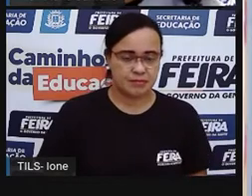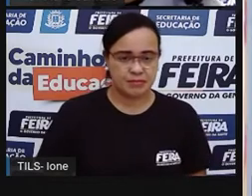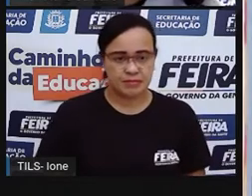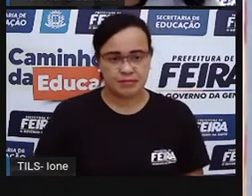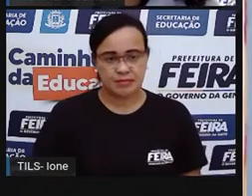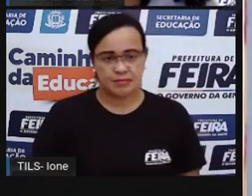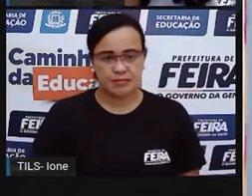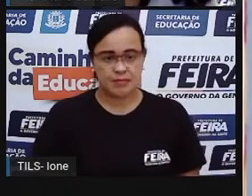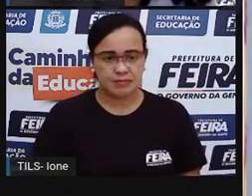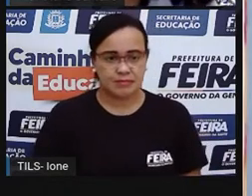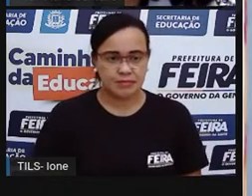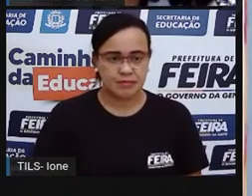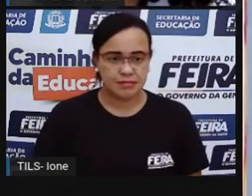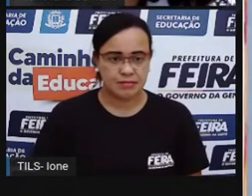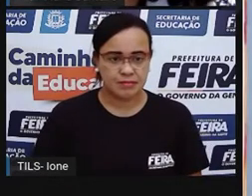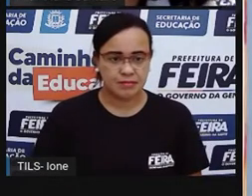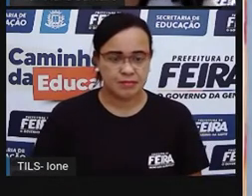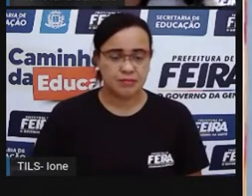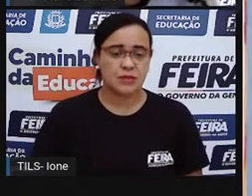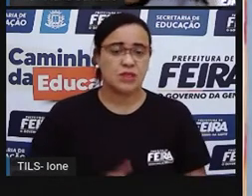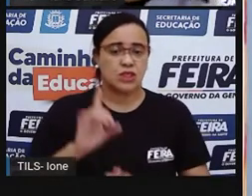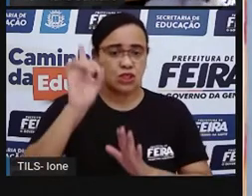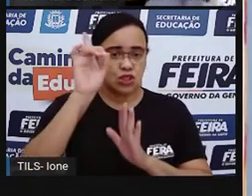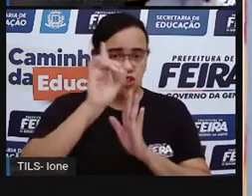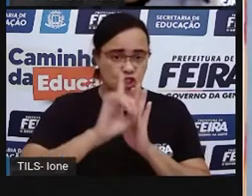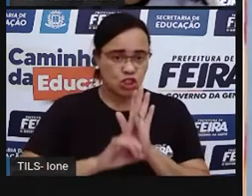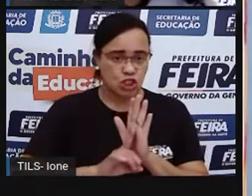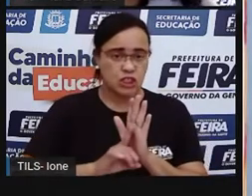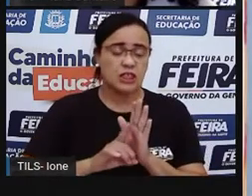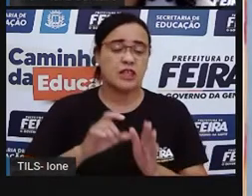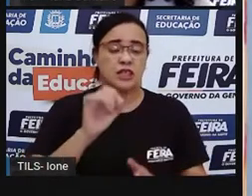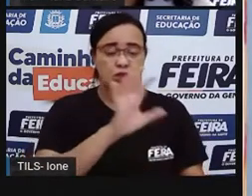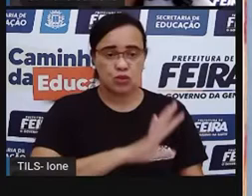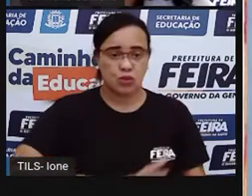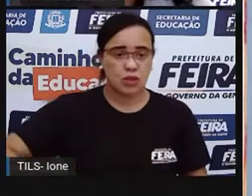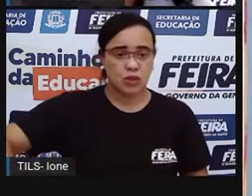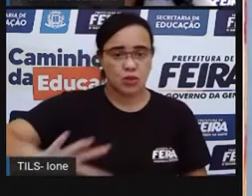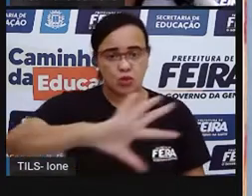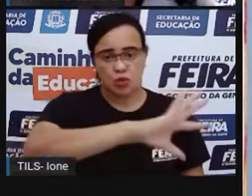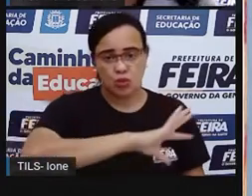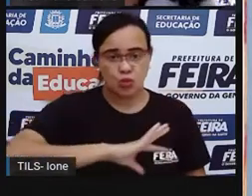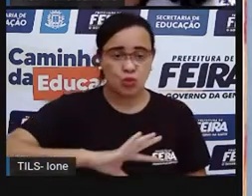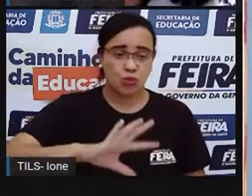Terá direito a um nome e a viver em um país.